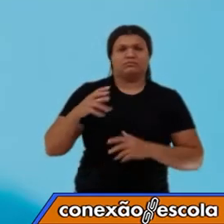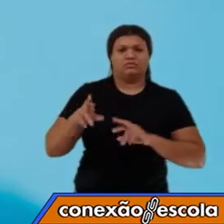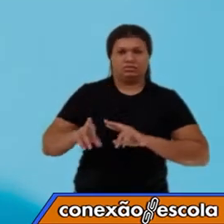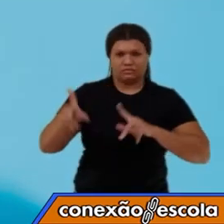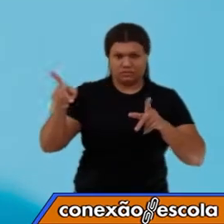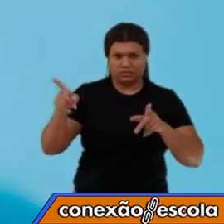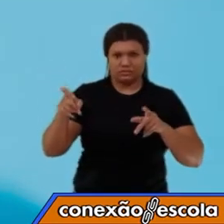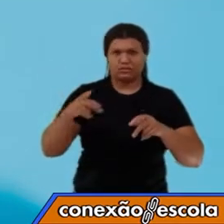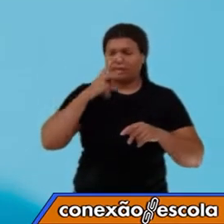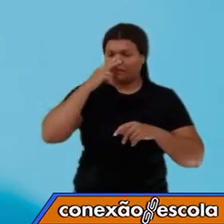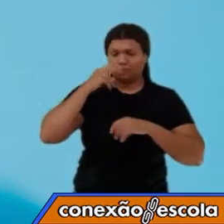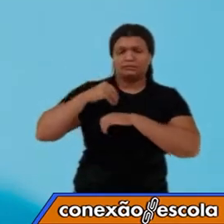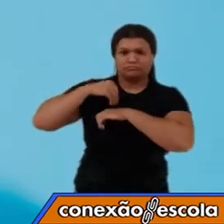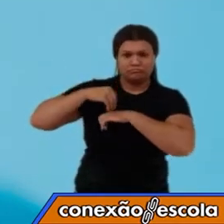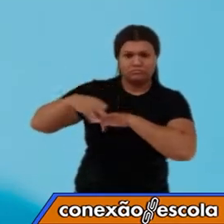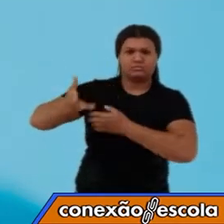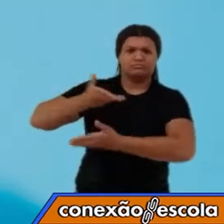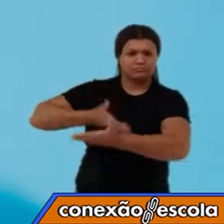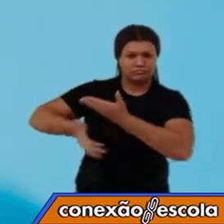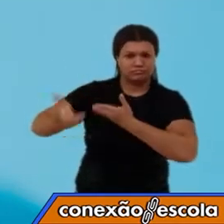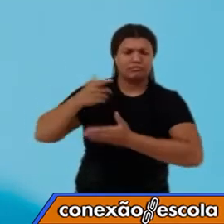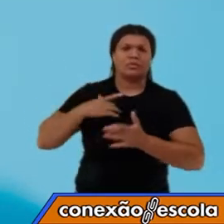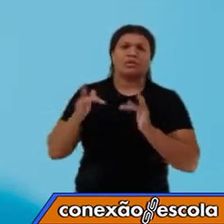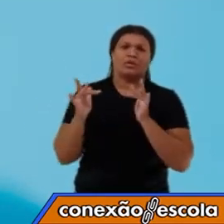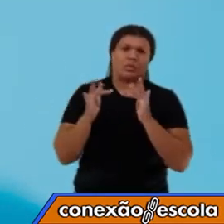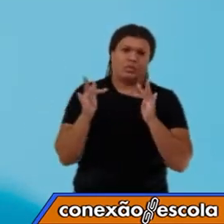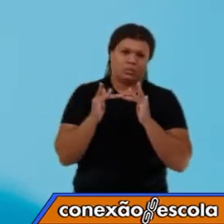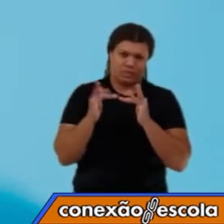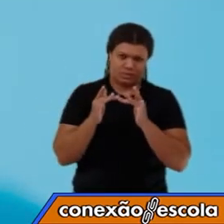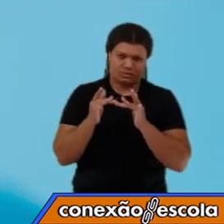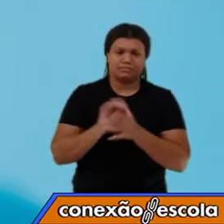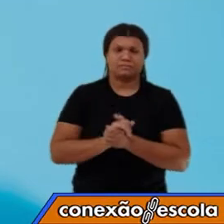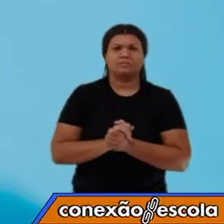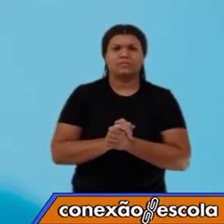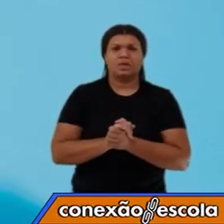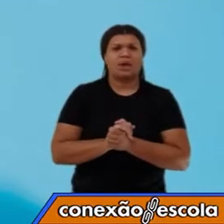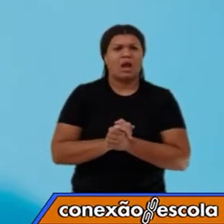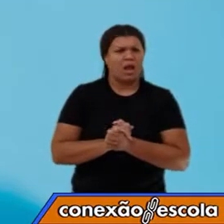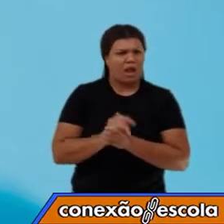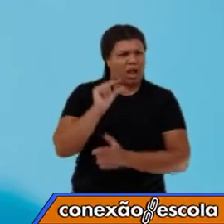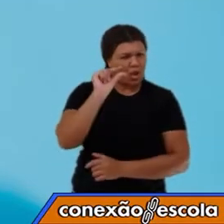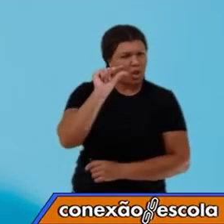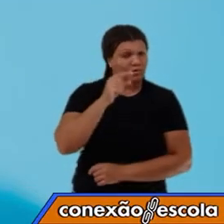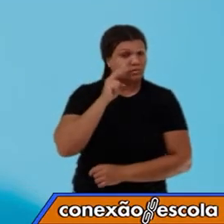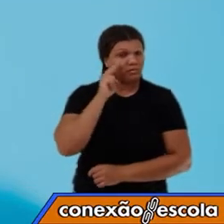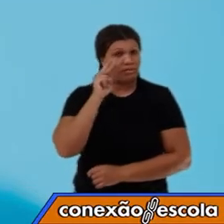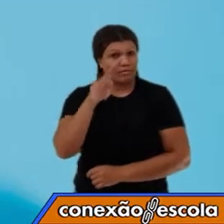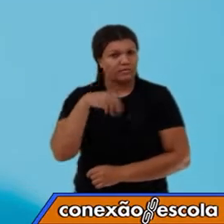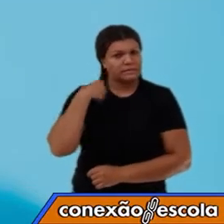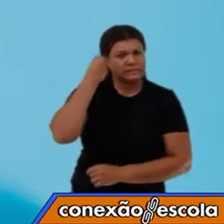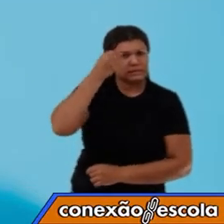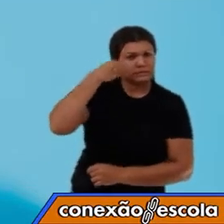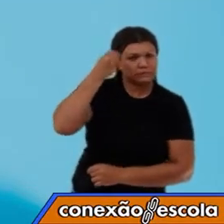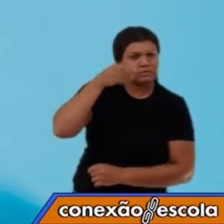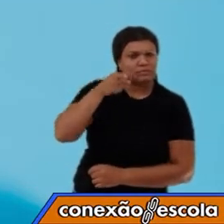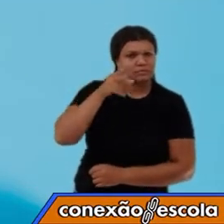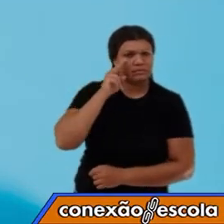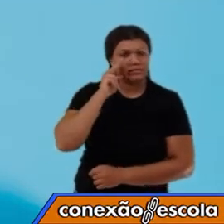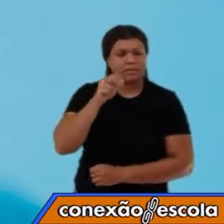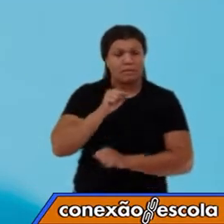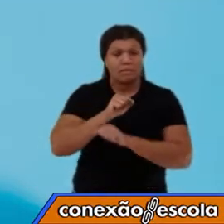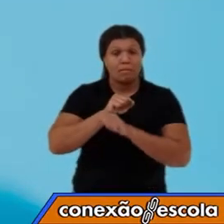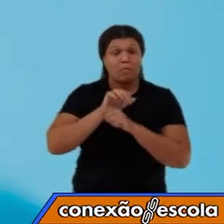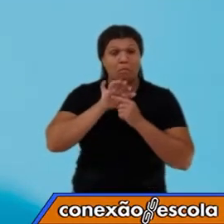quando esses corpos estão em contato. Daqui a pouquinho, nós vamos fazer um experimento aqui para elucidar de forma muito